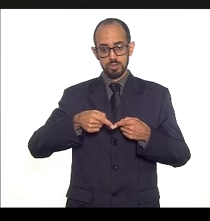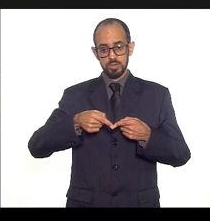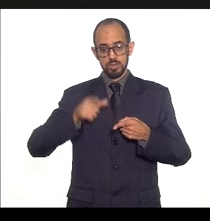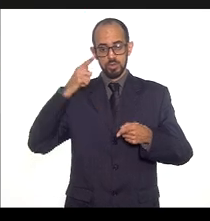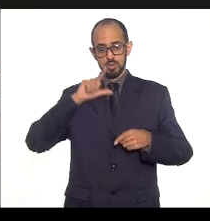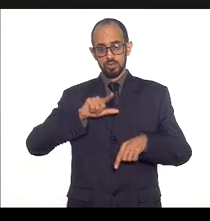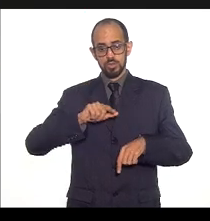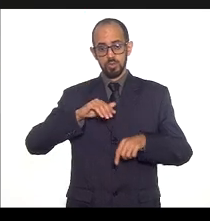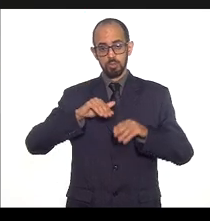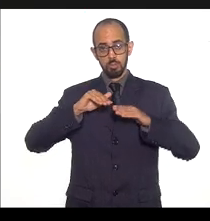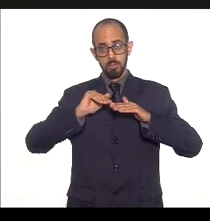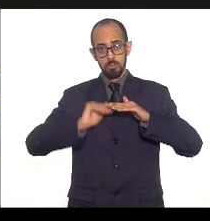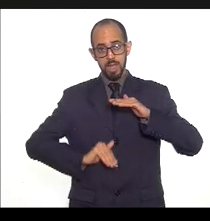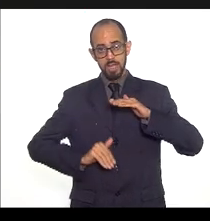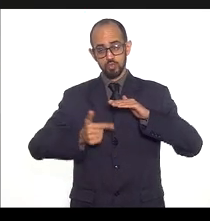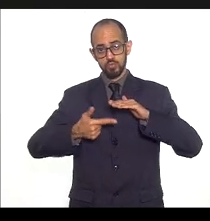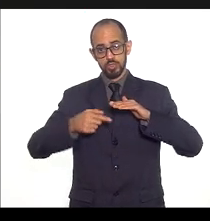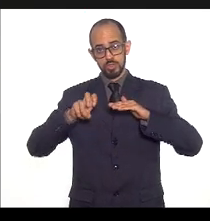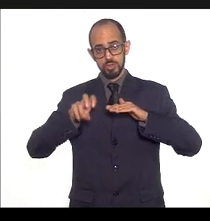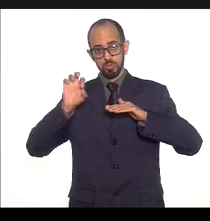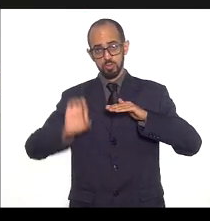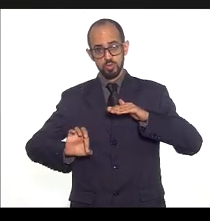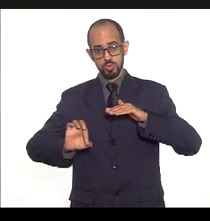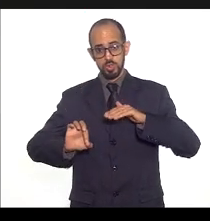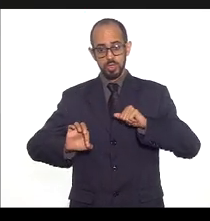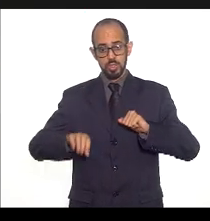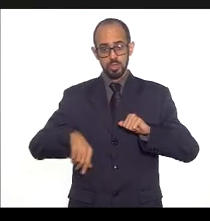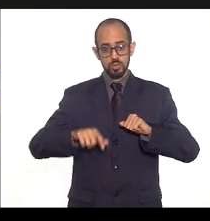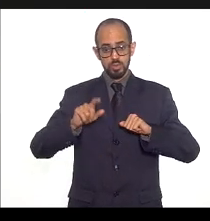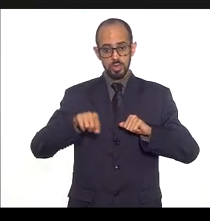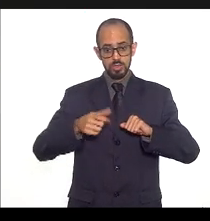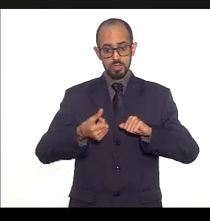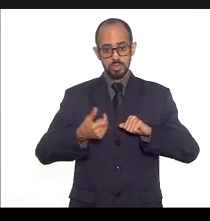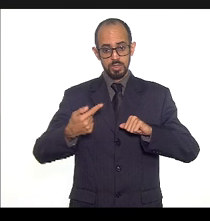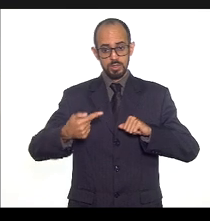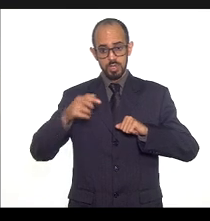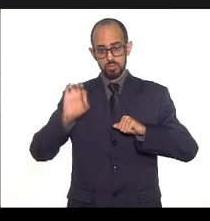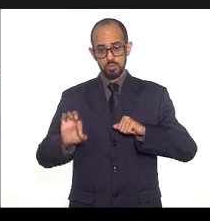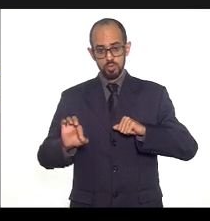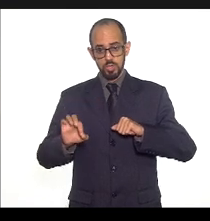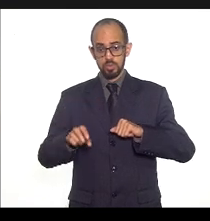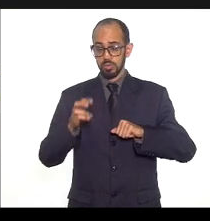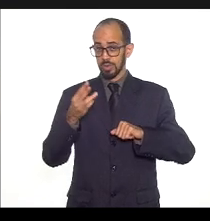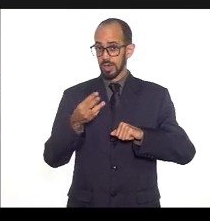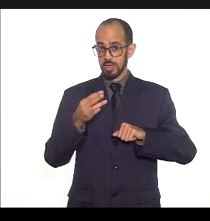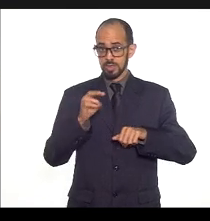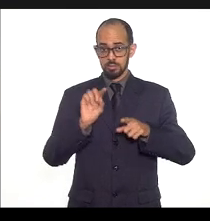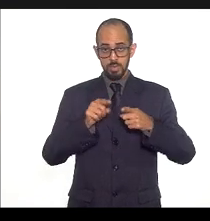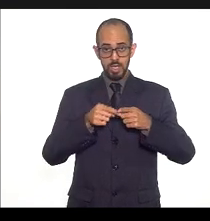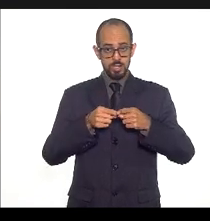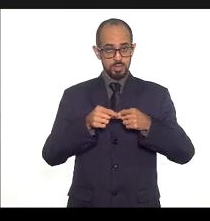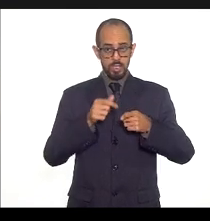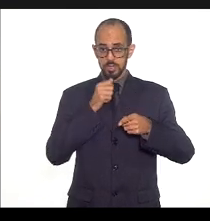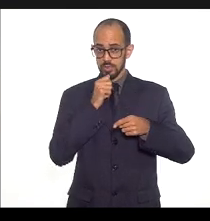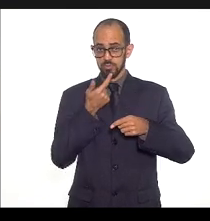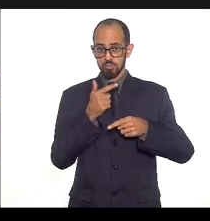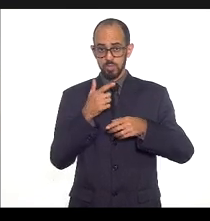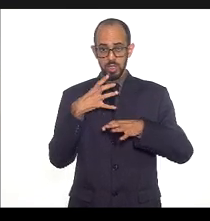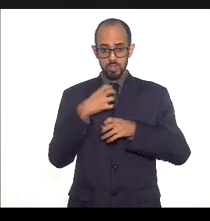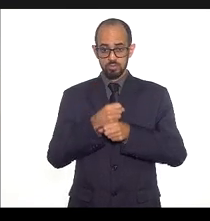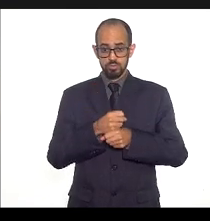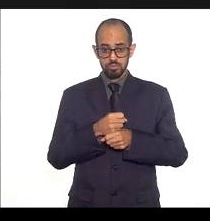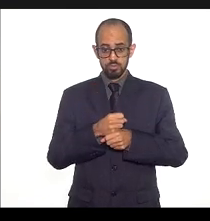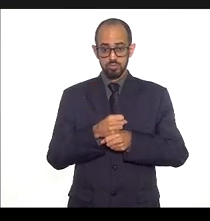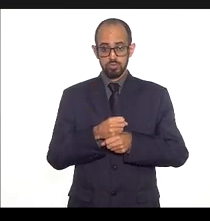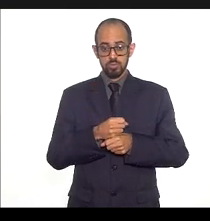menor que 25% correspondente a 67% três metas ainda sem apuração corresponde a